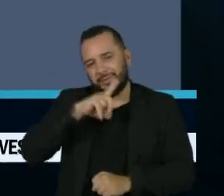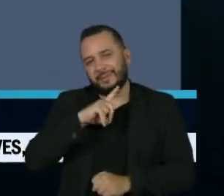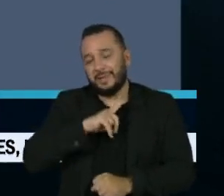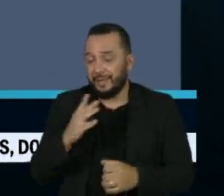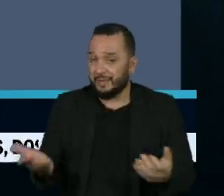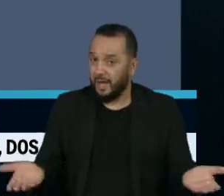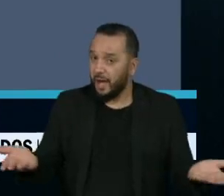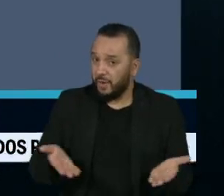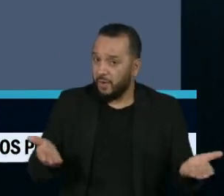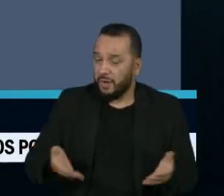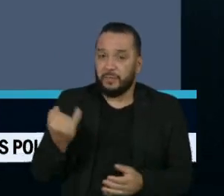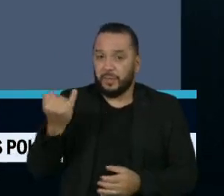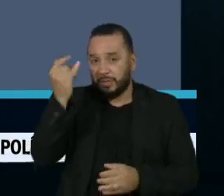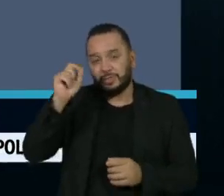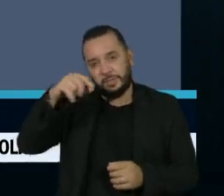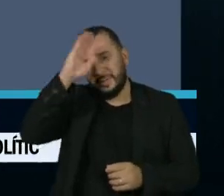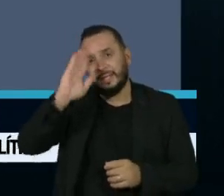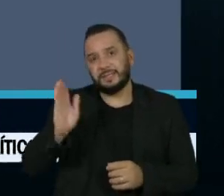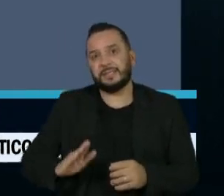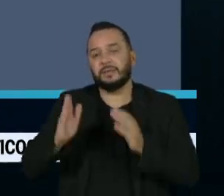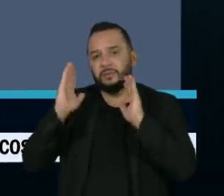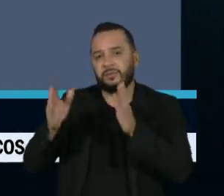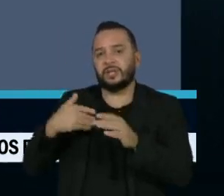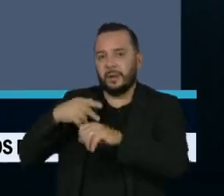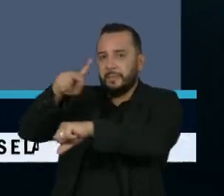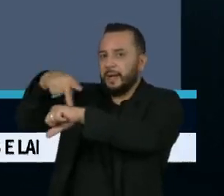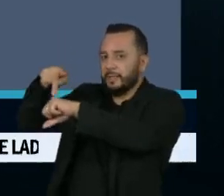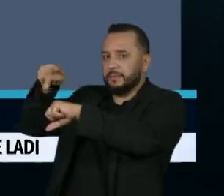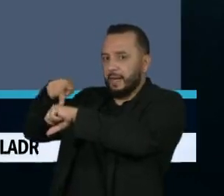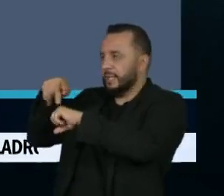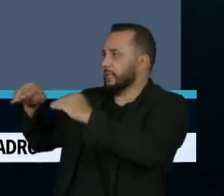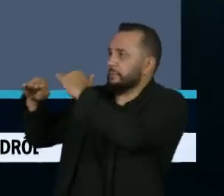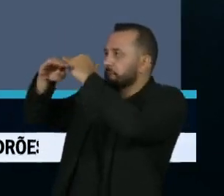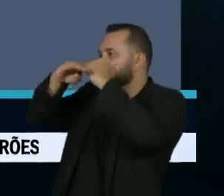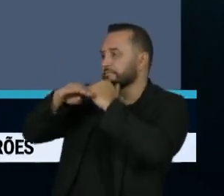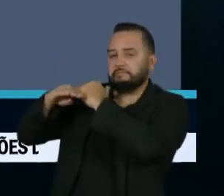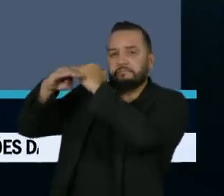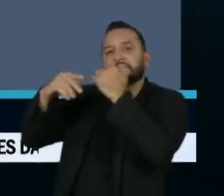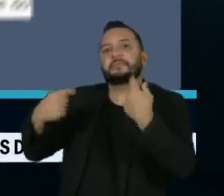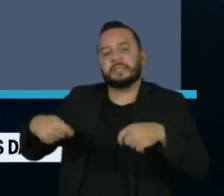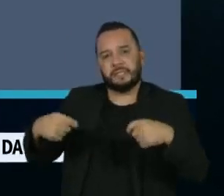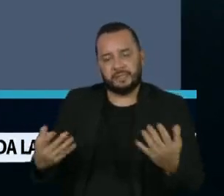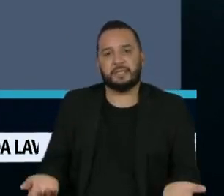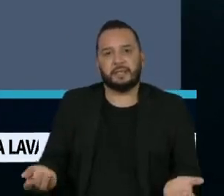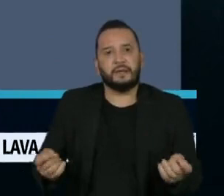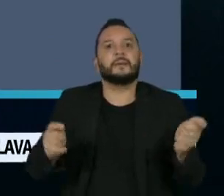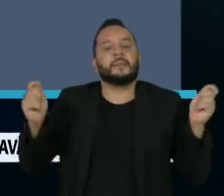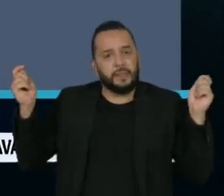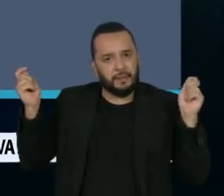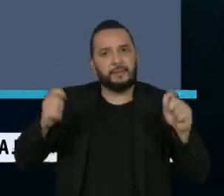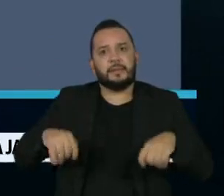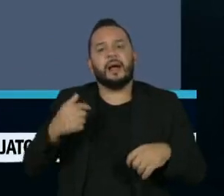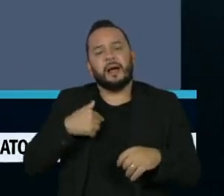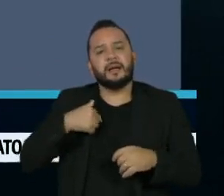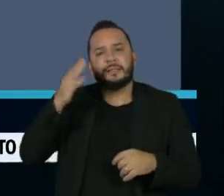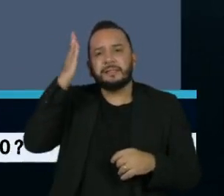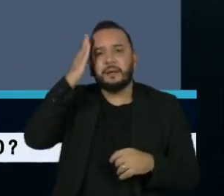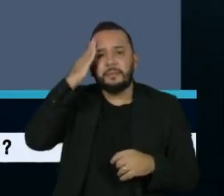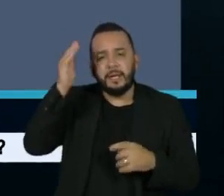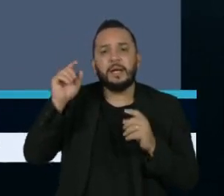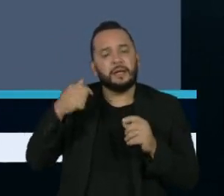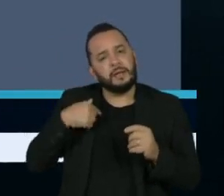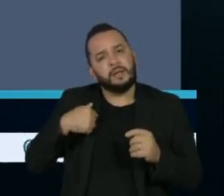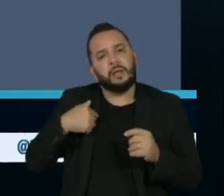importante manter no Brasil os preços alinhados ao mercado global. Só assim será possível assegurar a